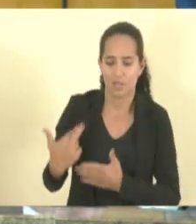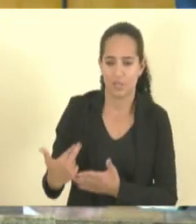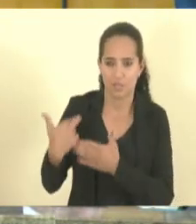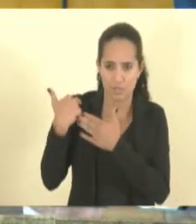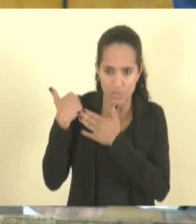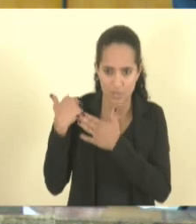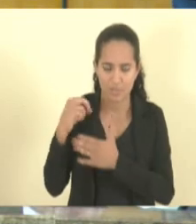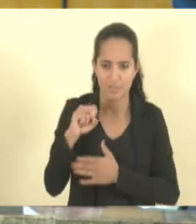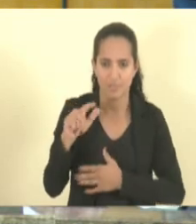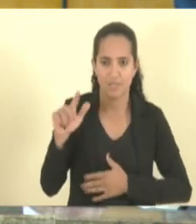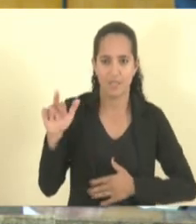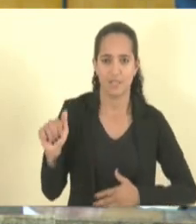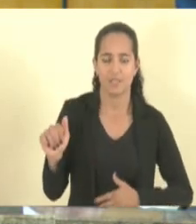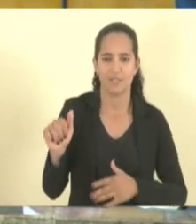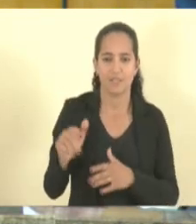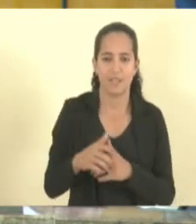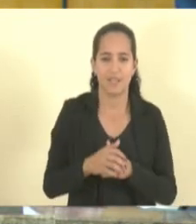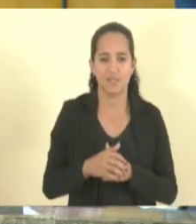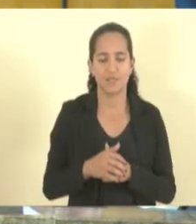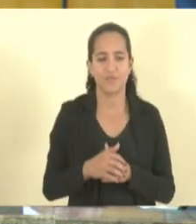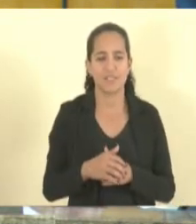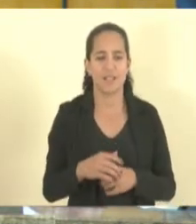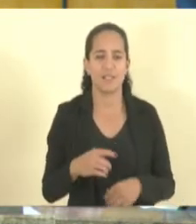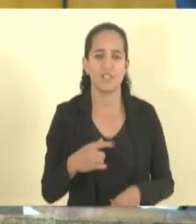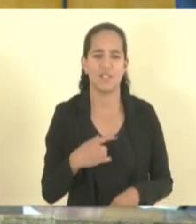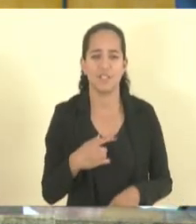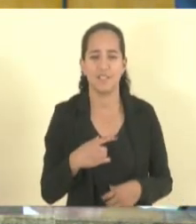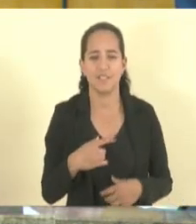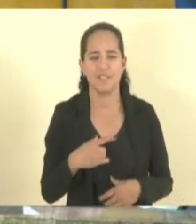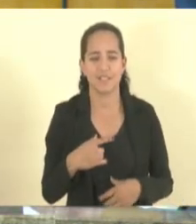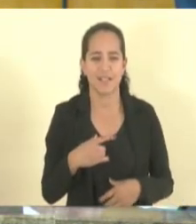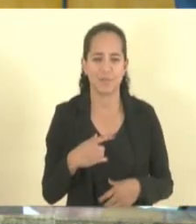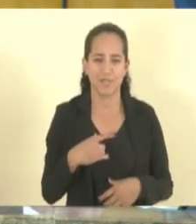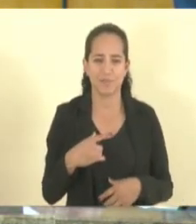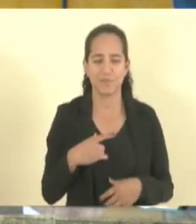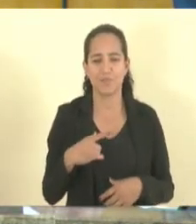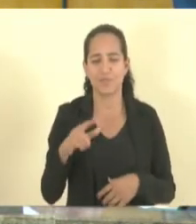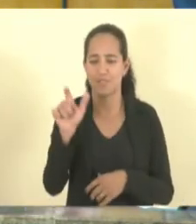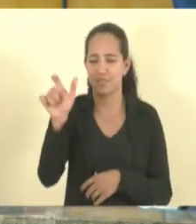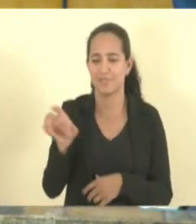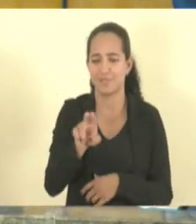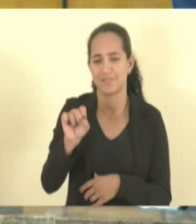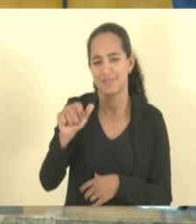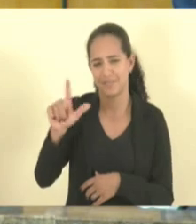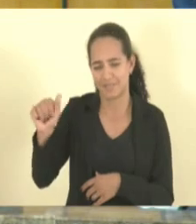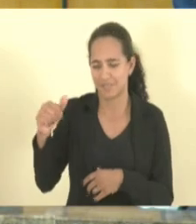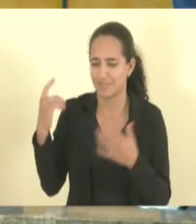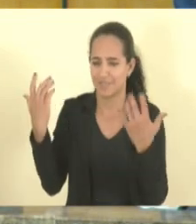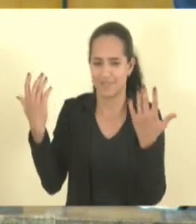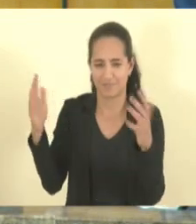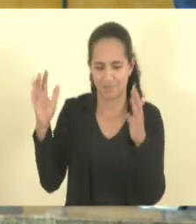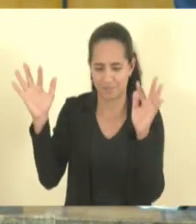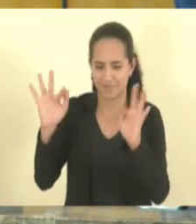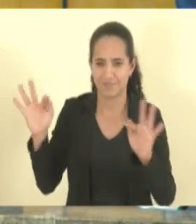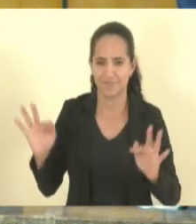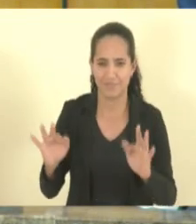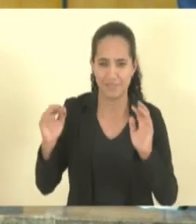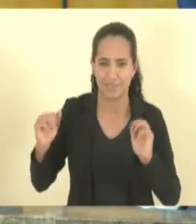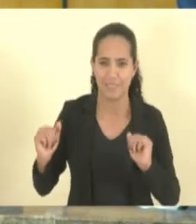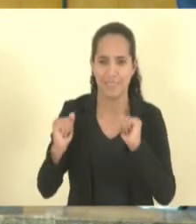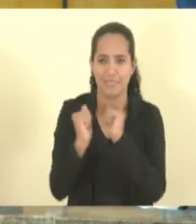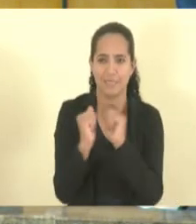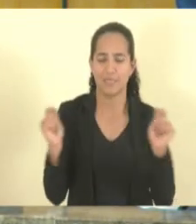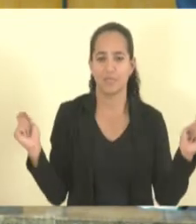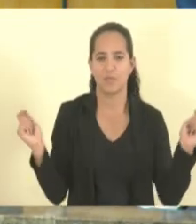obrigado Sáloa Sáloa está indo para uma outra missão na Assembleia que você seja muito feliz e que você continue sendo tão